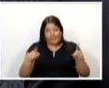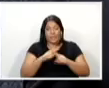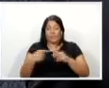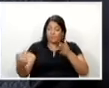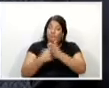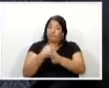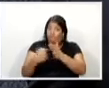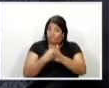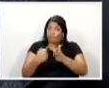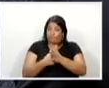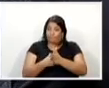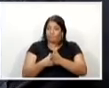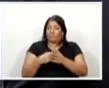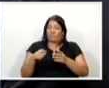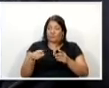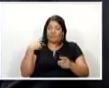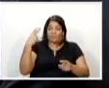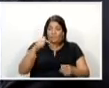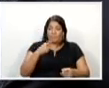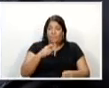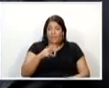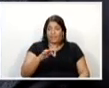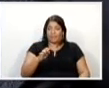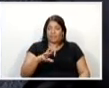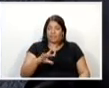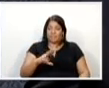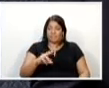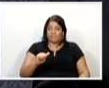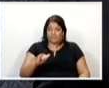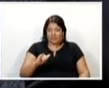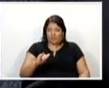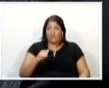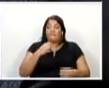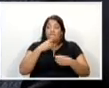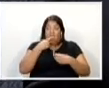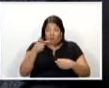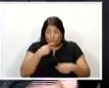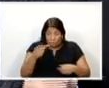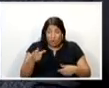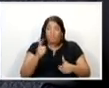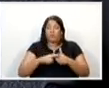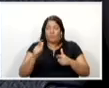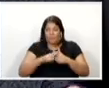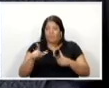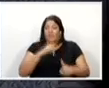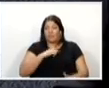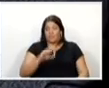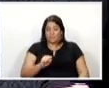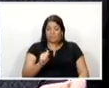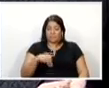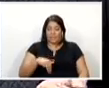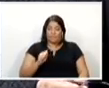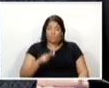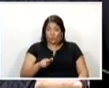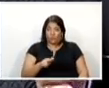a vereadora Patrícia, a senhora que briga muito pela saúde da população, vieram nos procurar e dizendo desse problema. O SAMU está